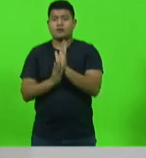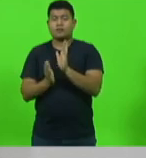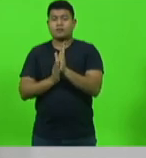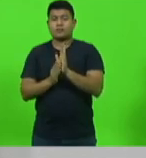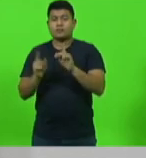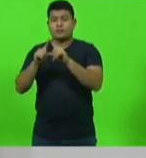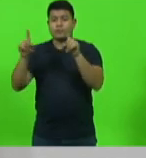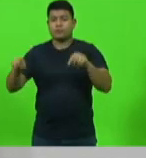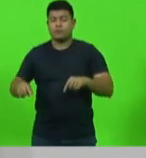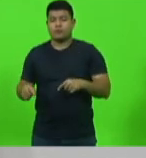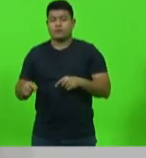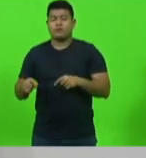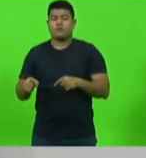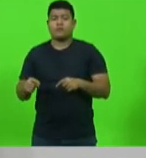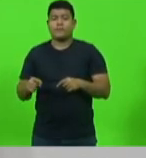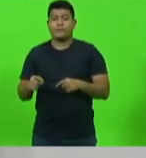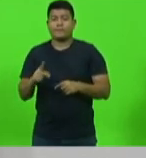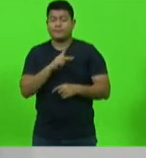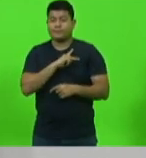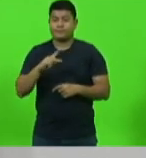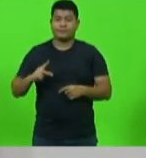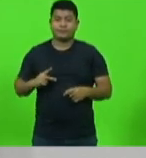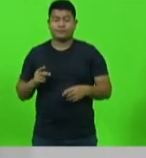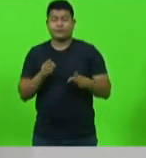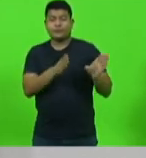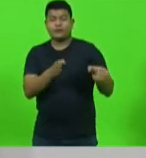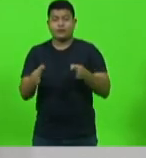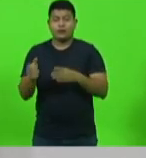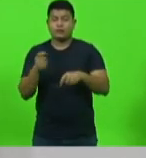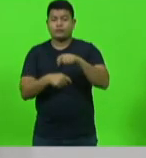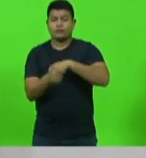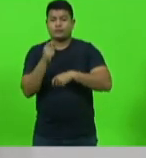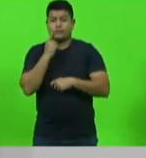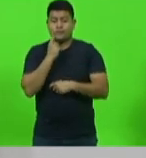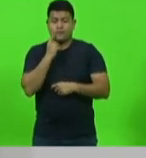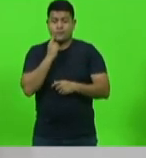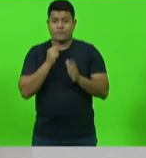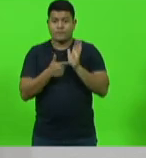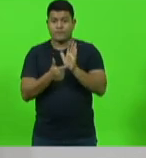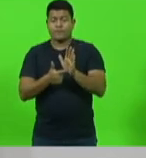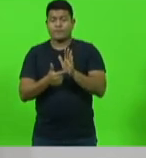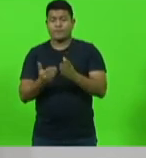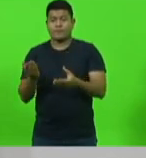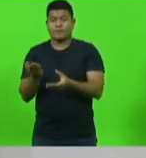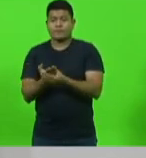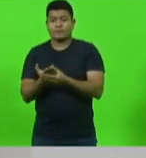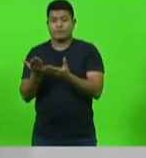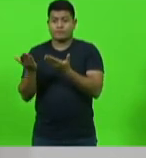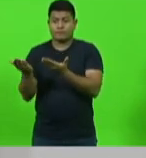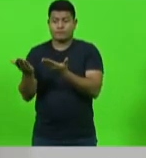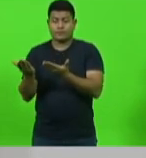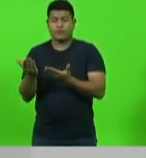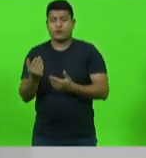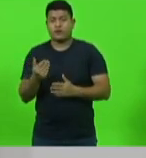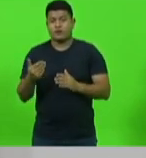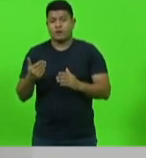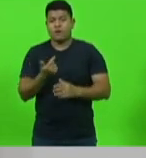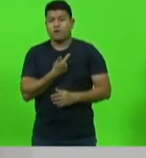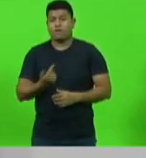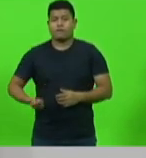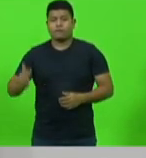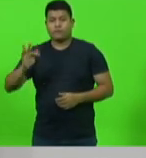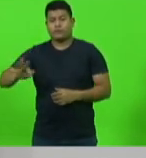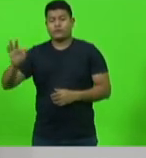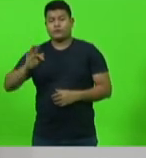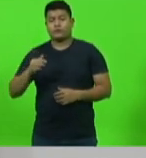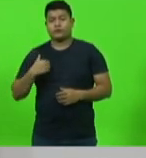públicos e a organização administrativa, foi apresentada pelo governo federal e protocolada na Câmara dos Deputados no dia 3 de setembro